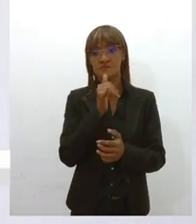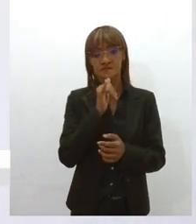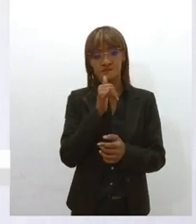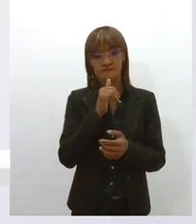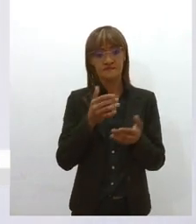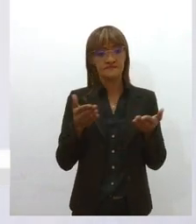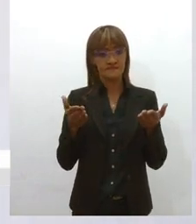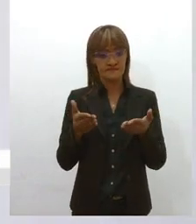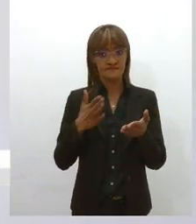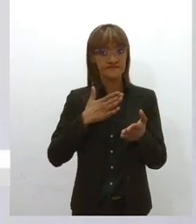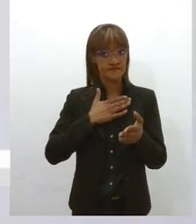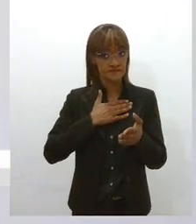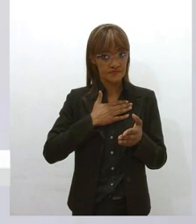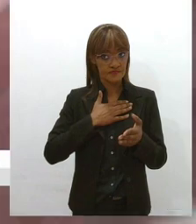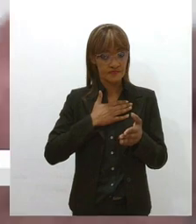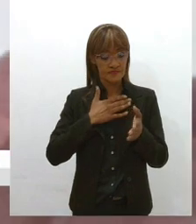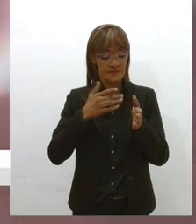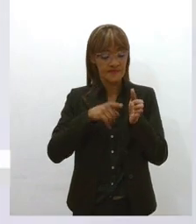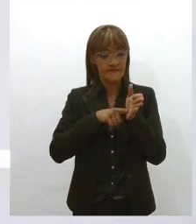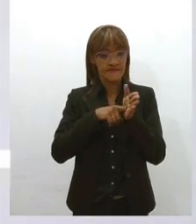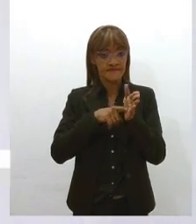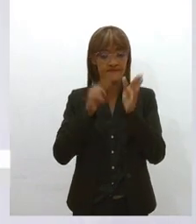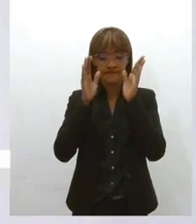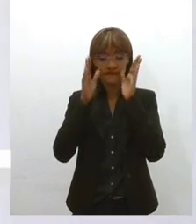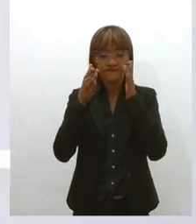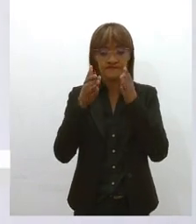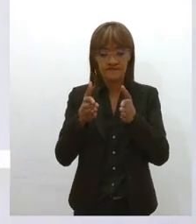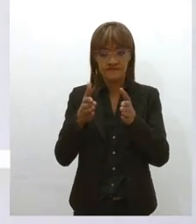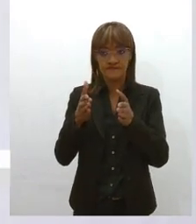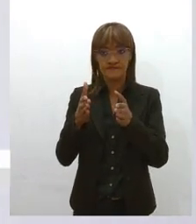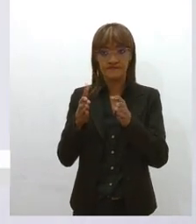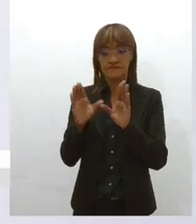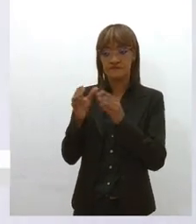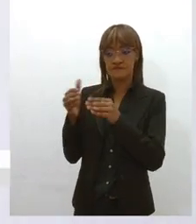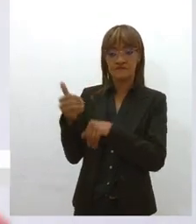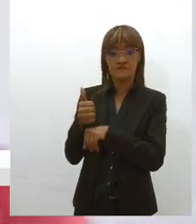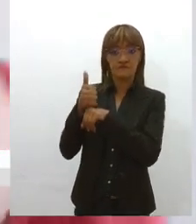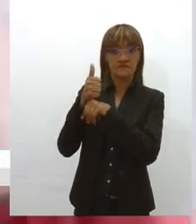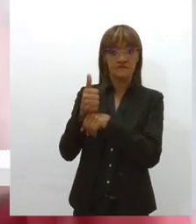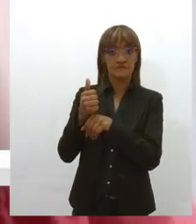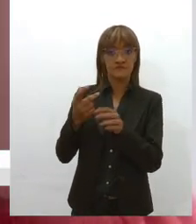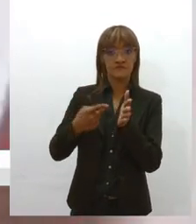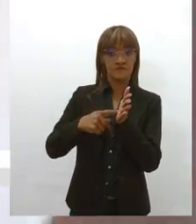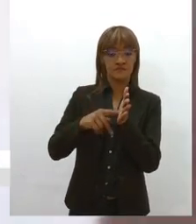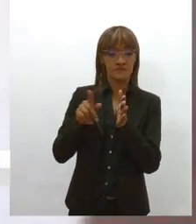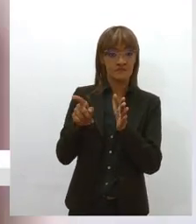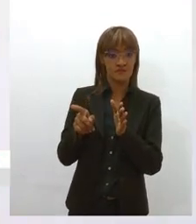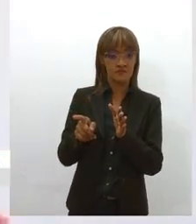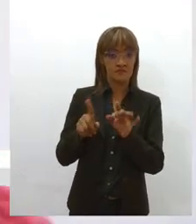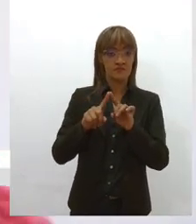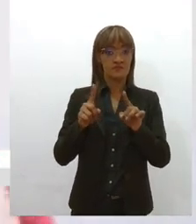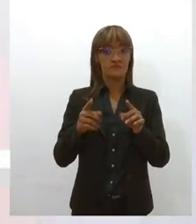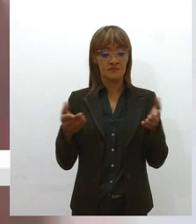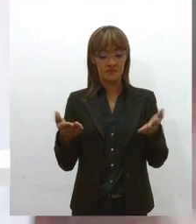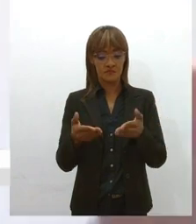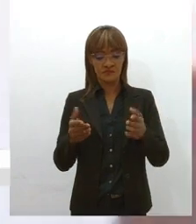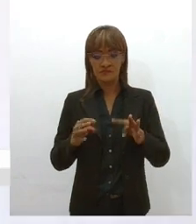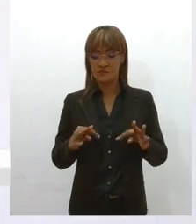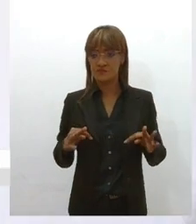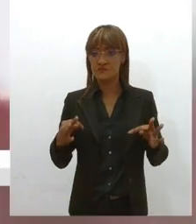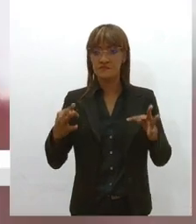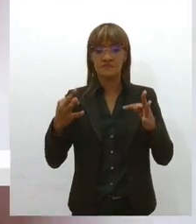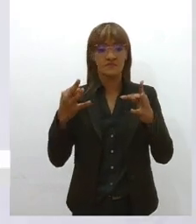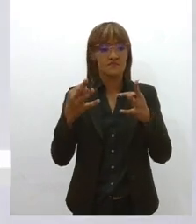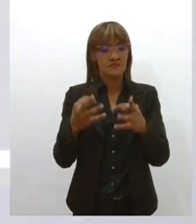pesquisa, o foco, era relacionado à minha categoria, mas nós somos parte e expressão de um coletivo maior que significa classe